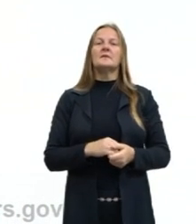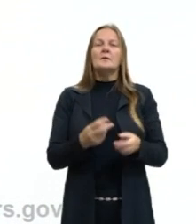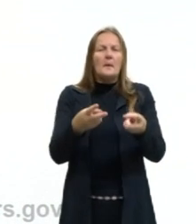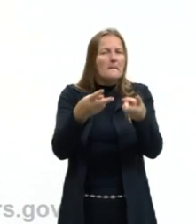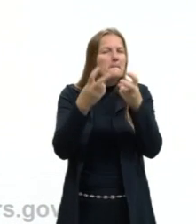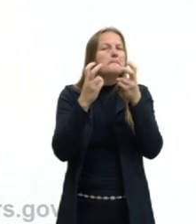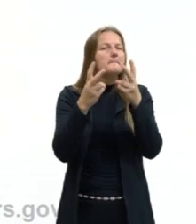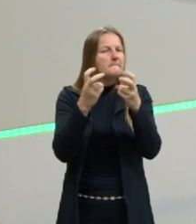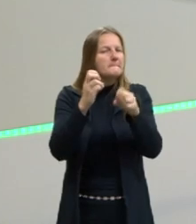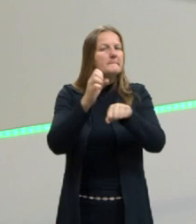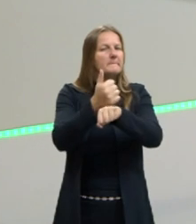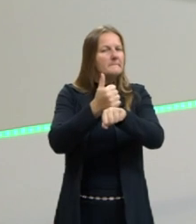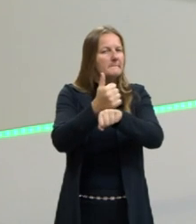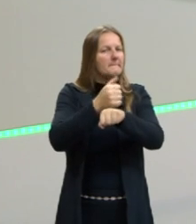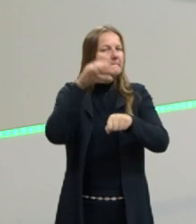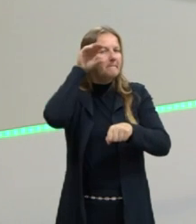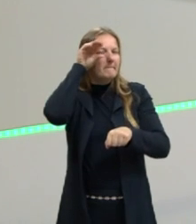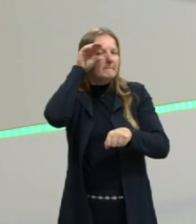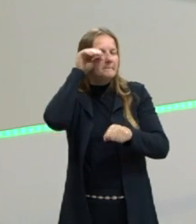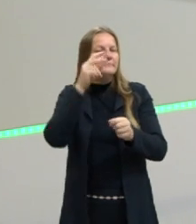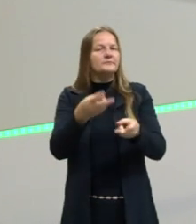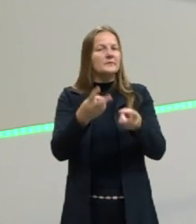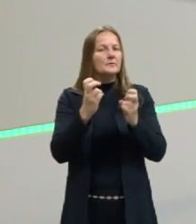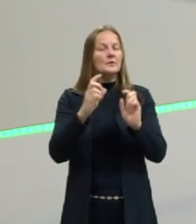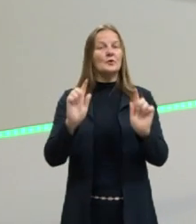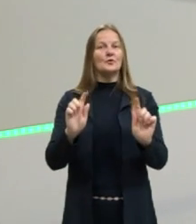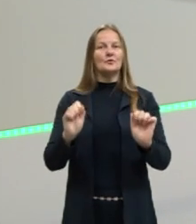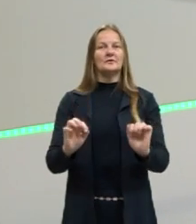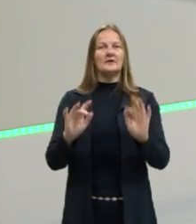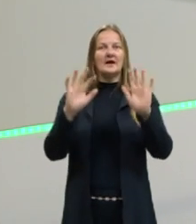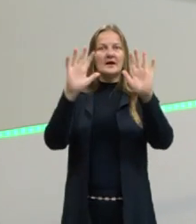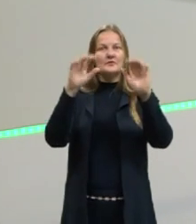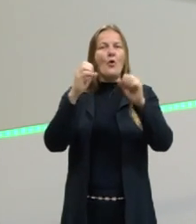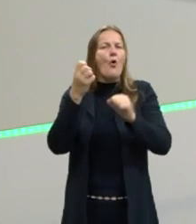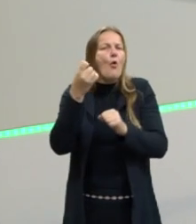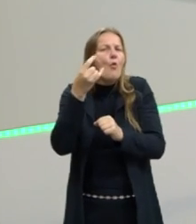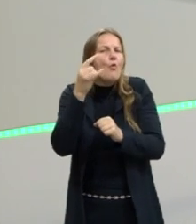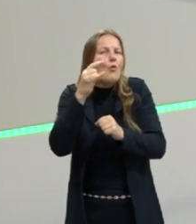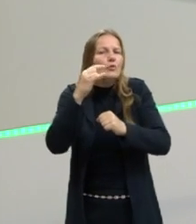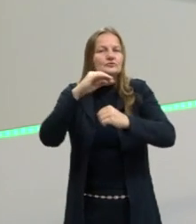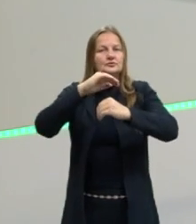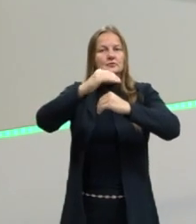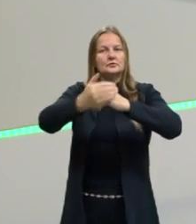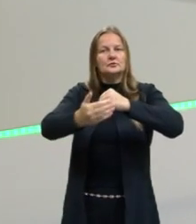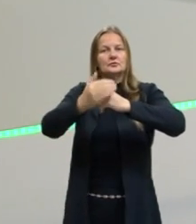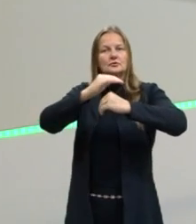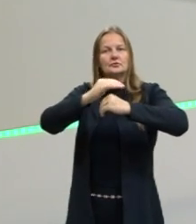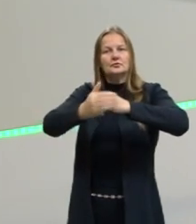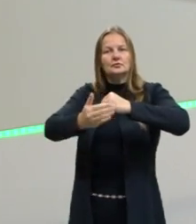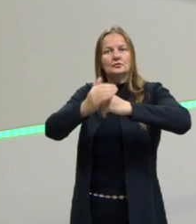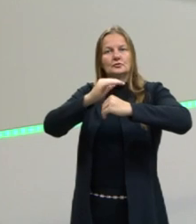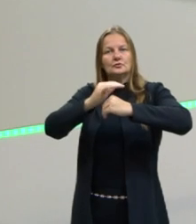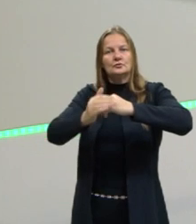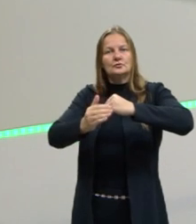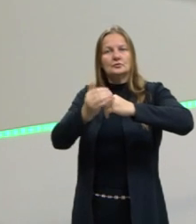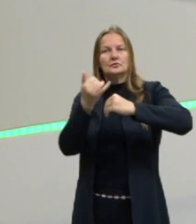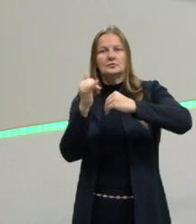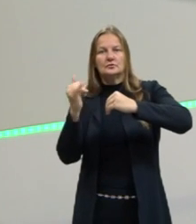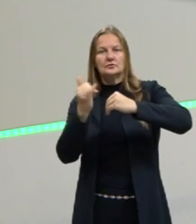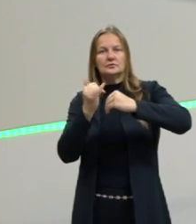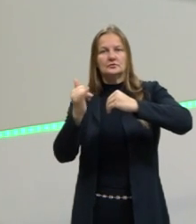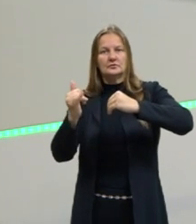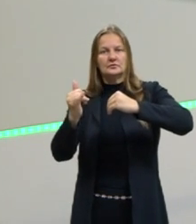perceberam que os gases nobres, eles apresentavam a última camada, no último nível de energia, a camada de valência